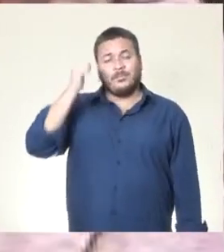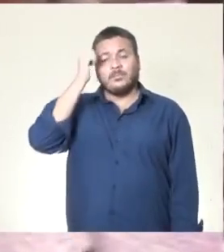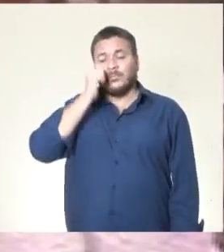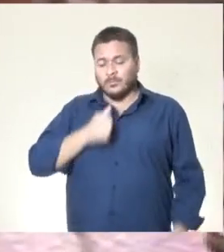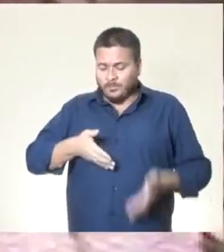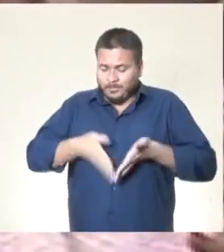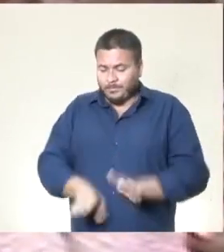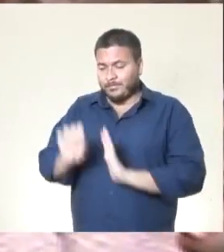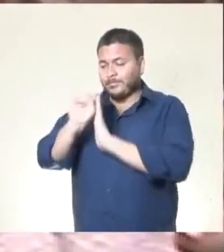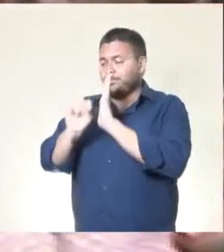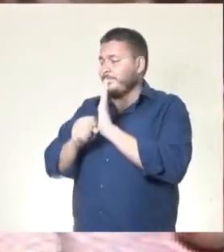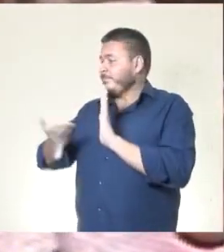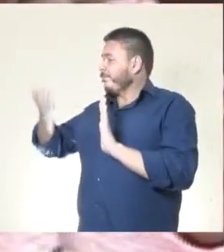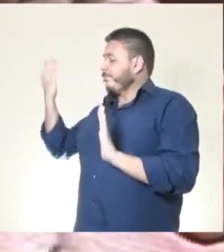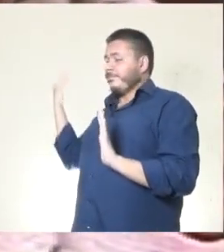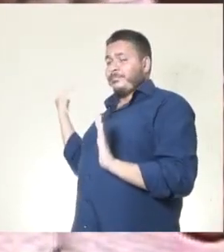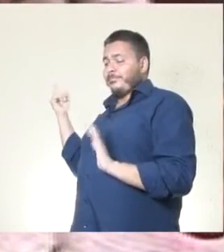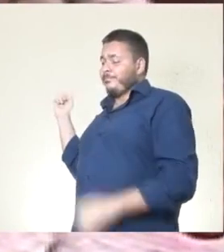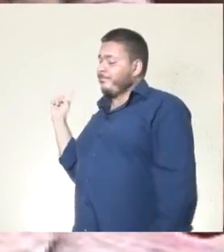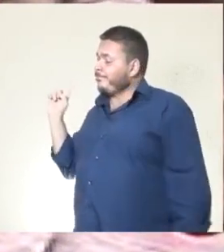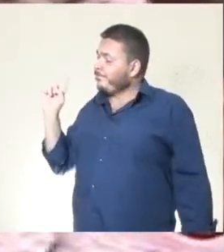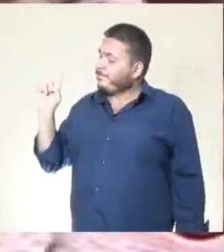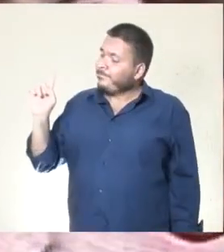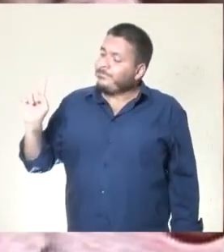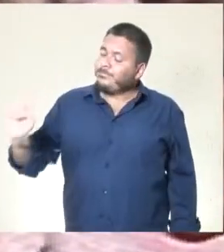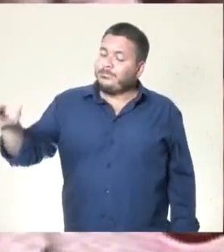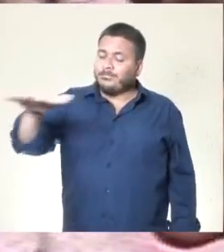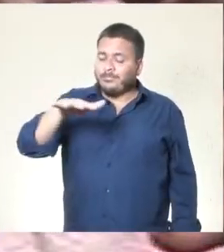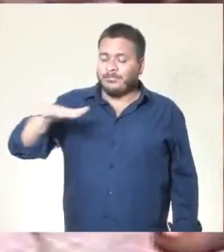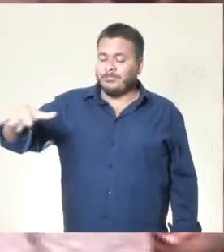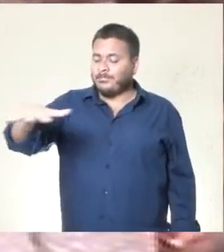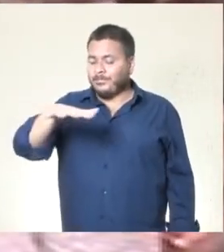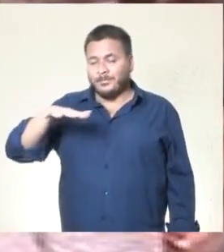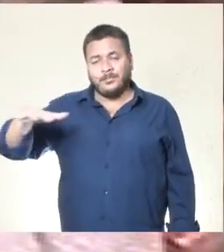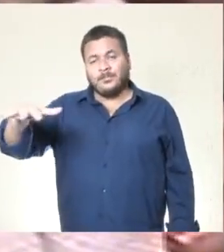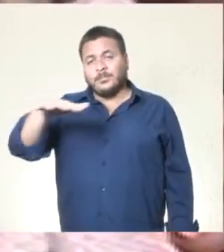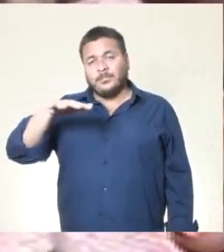uma mulher que veio do século passado, no meio,